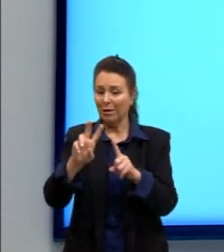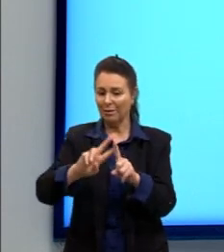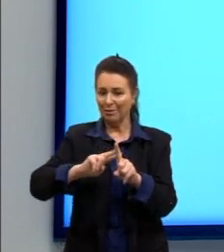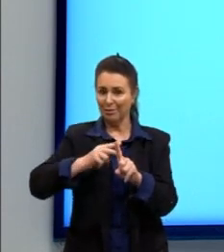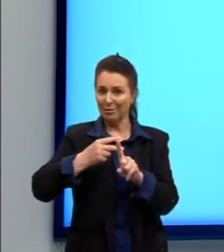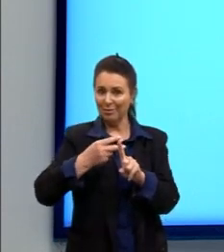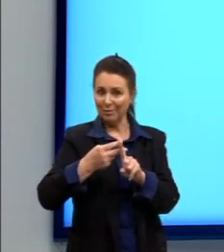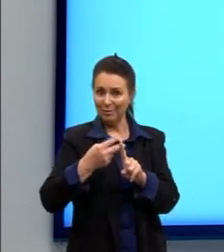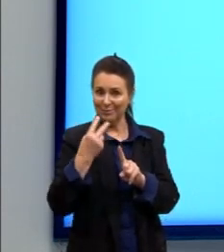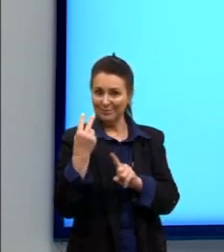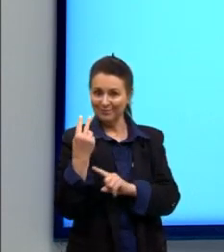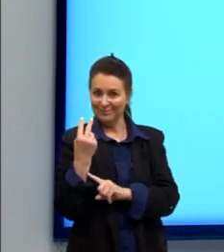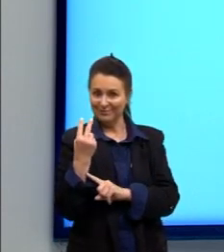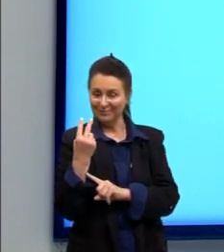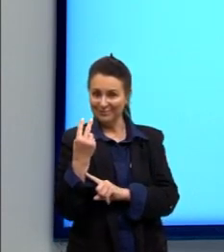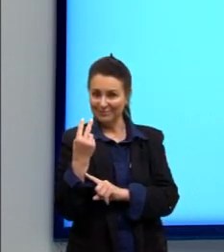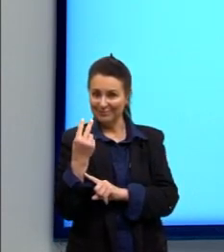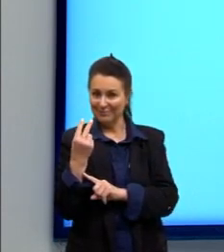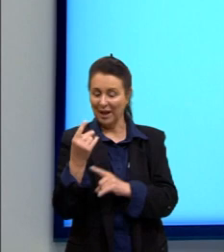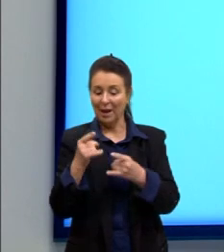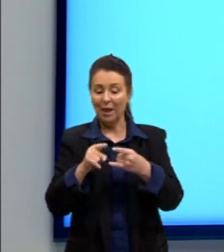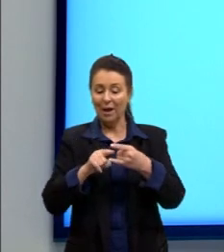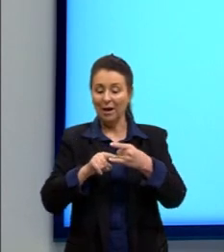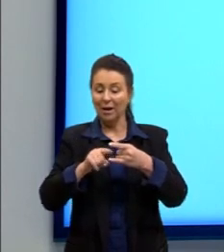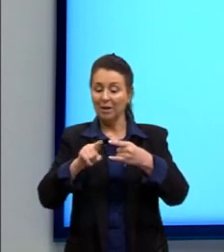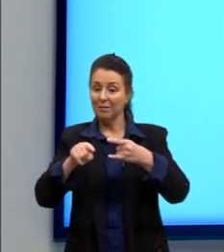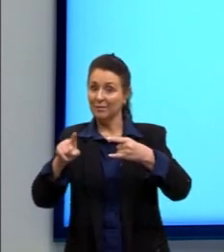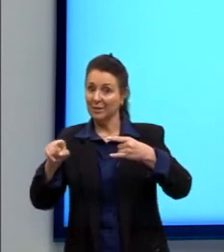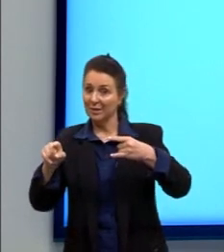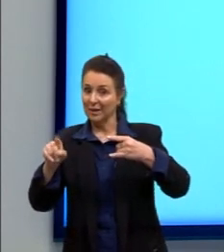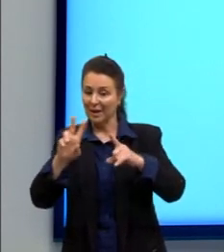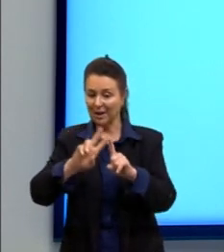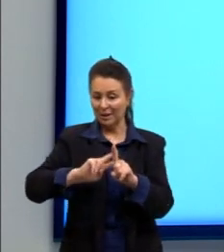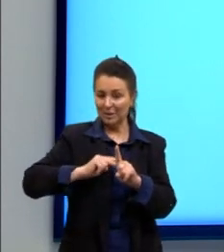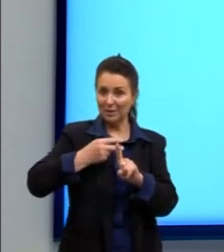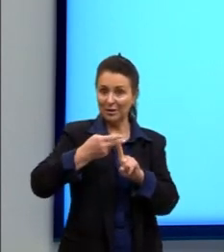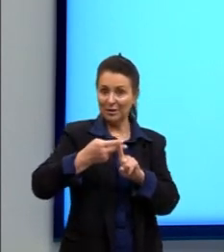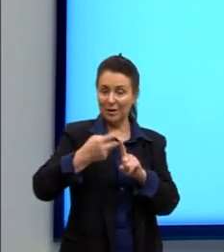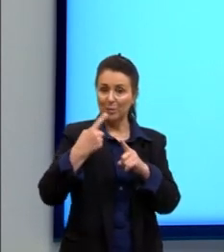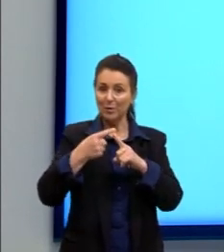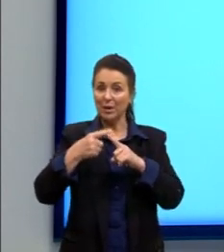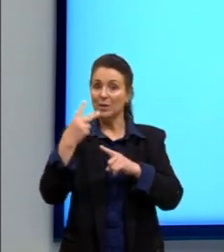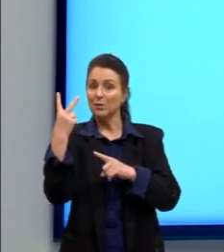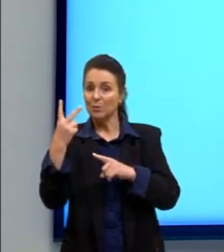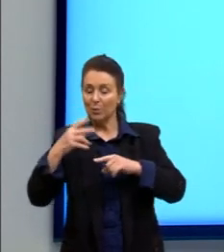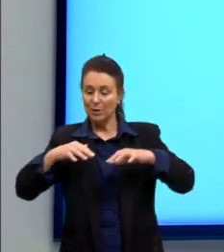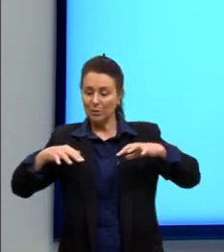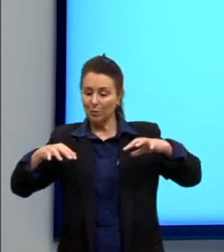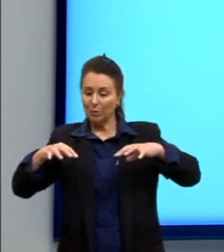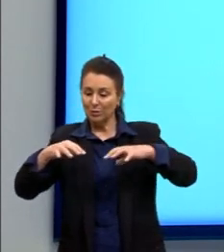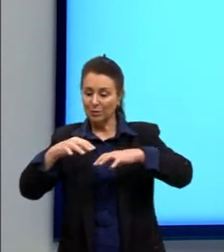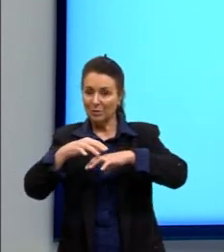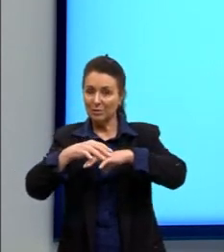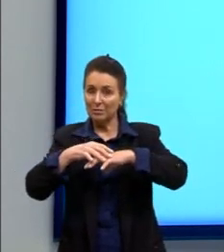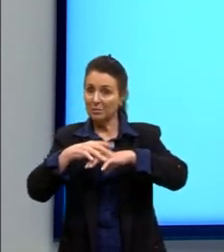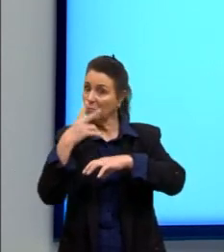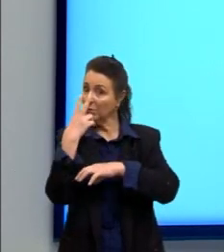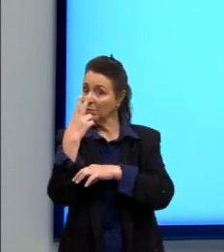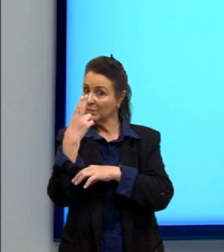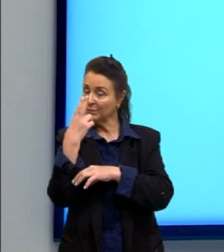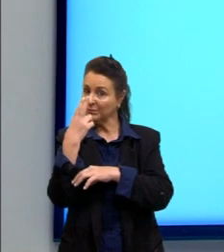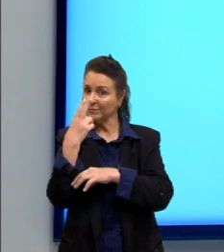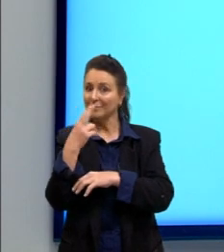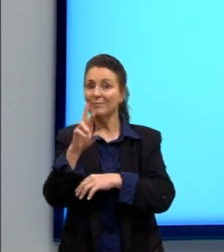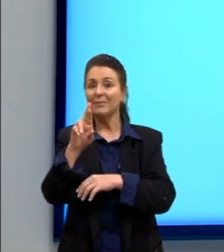duplamente amplificada, né? Com a nossa amplitude vai ser dobrada. Nesse caso, porque as duas ondas são iguais. Certo? Então, um